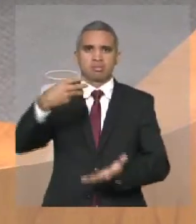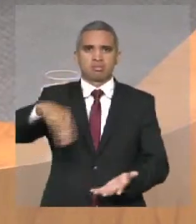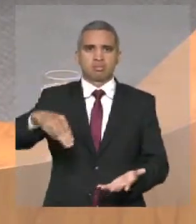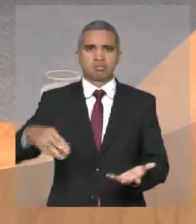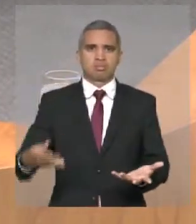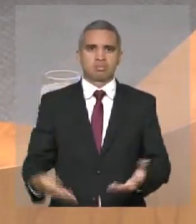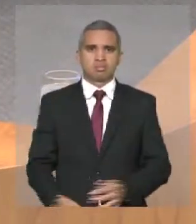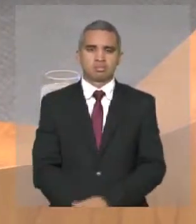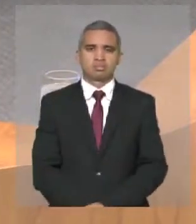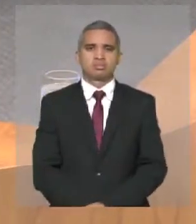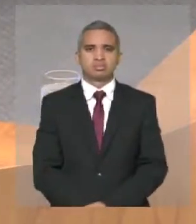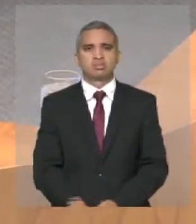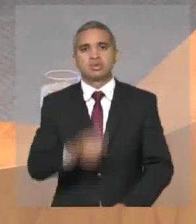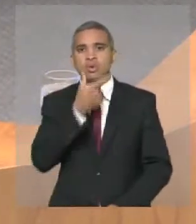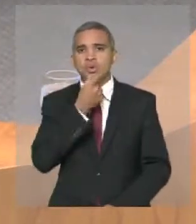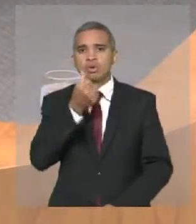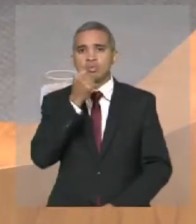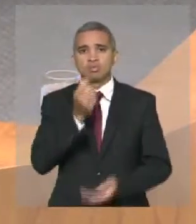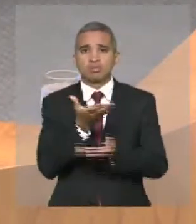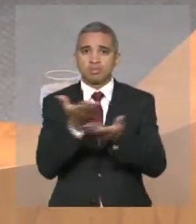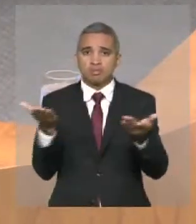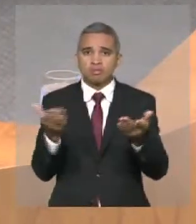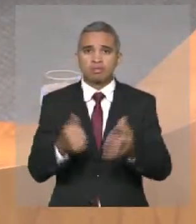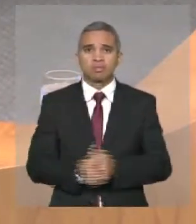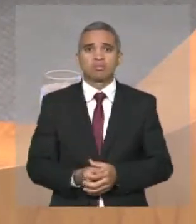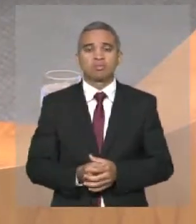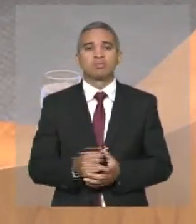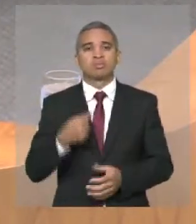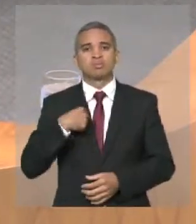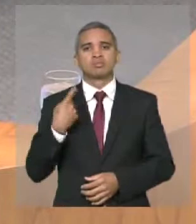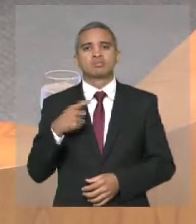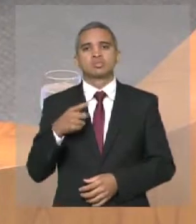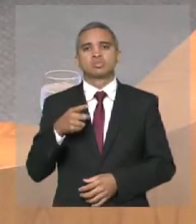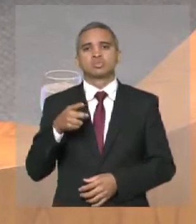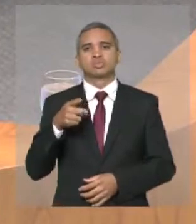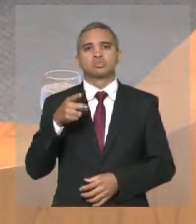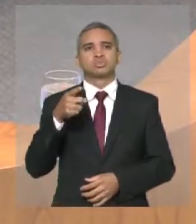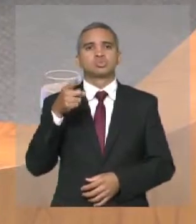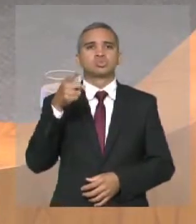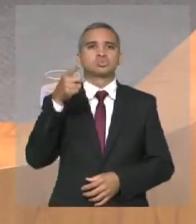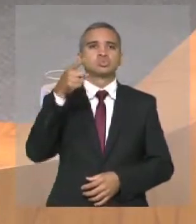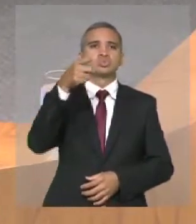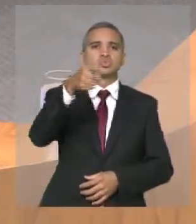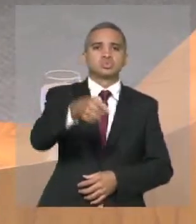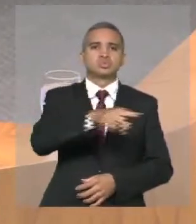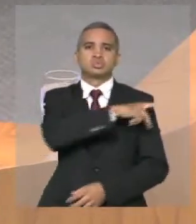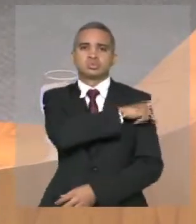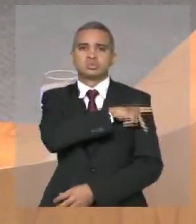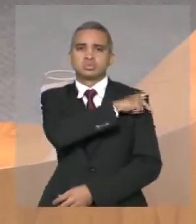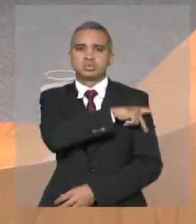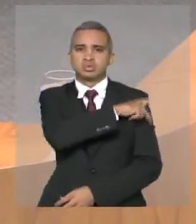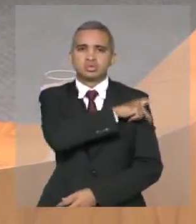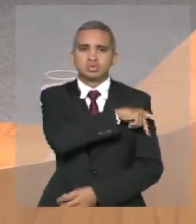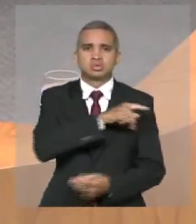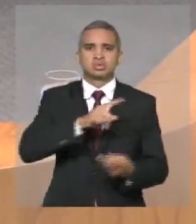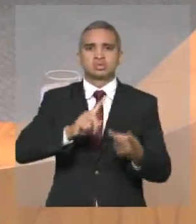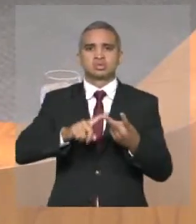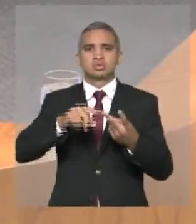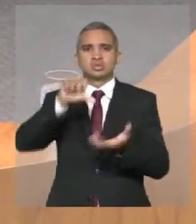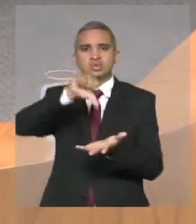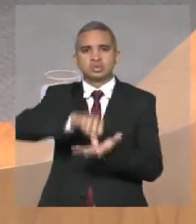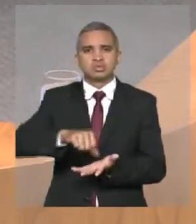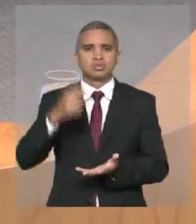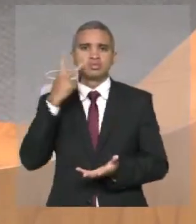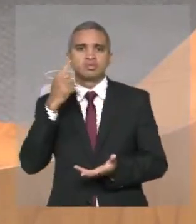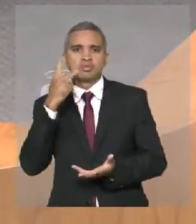Senhoras e senhores, ao sair de São Luís e percorrer a capital do Estado do Piauí, Teresina, a capital do Ceará, Fortaleza, a capital do